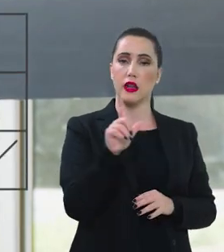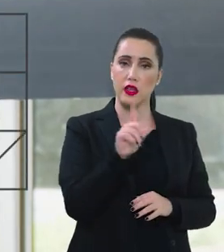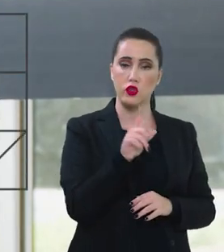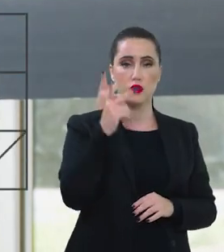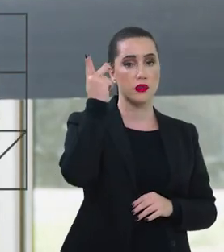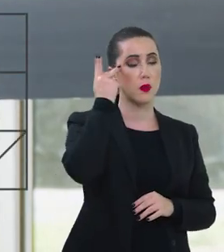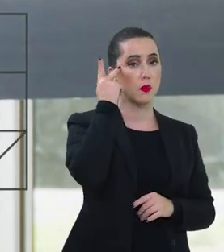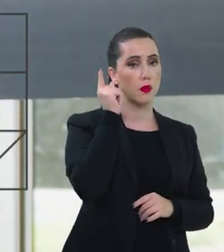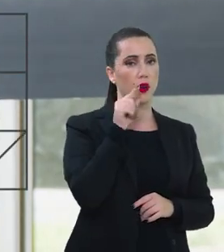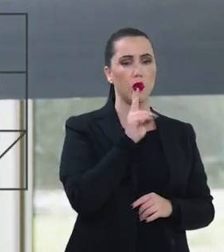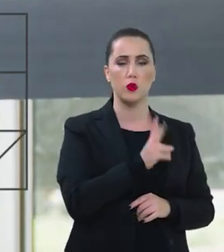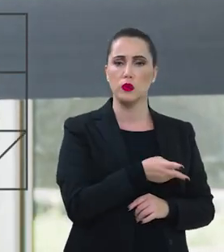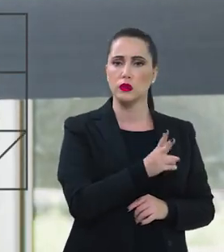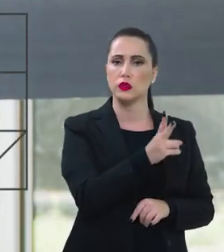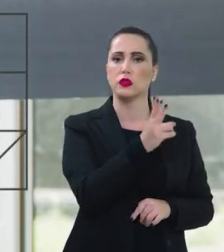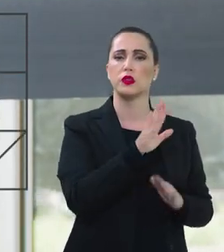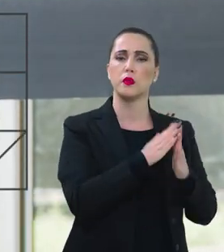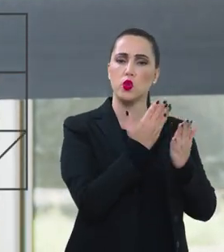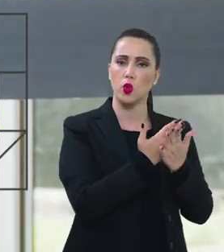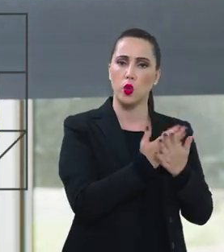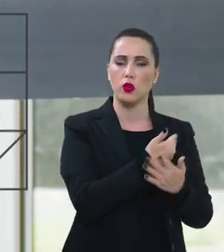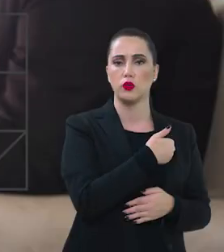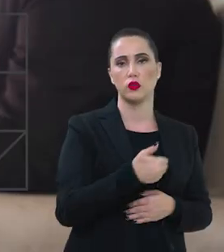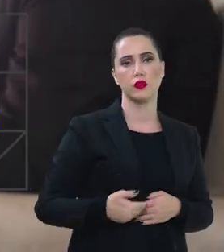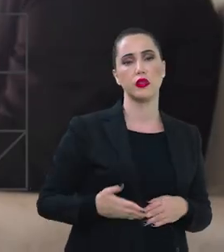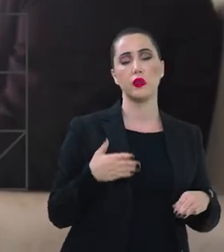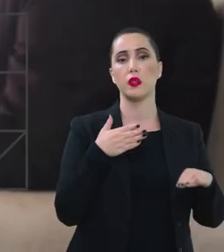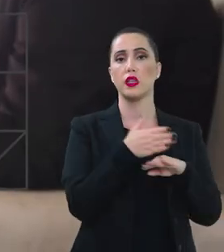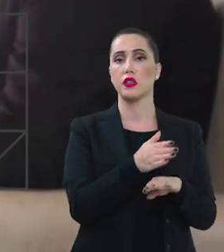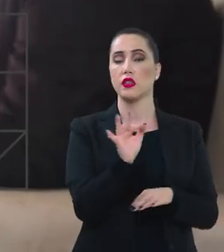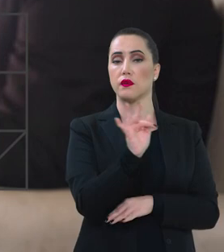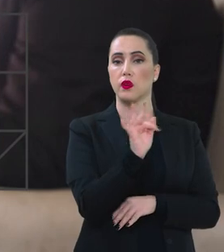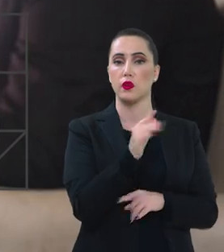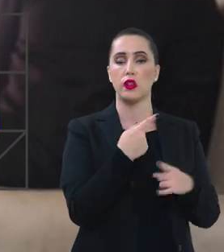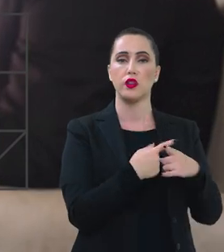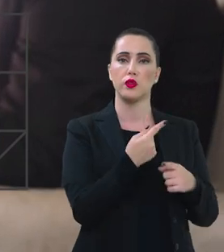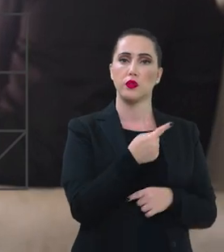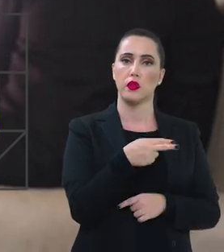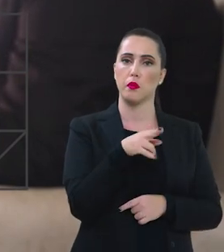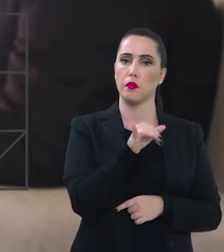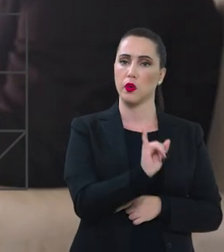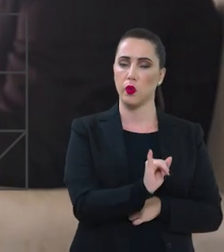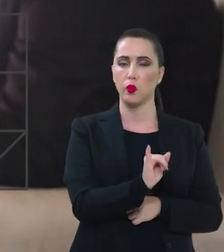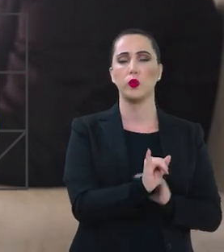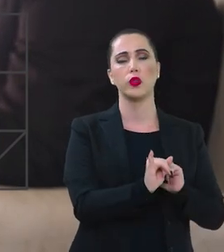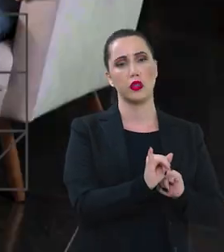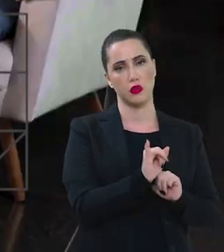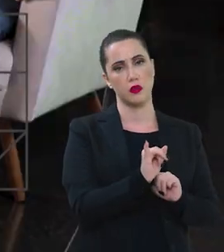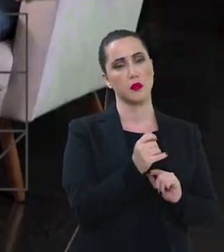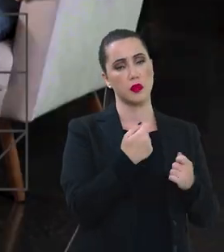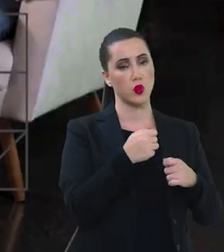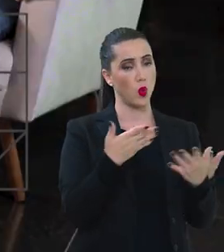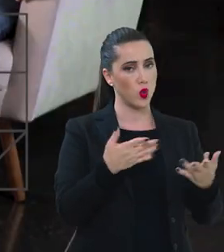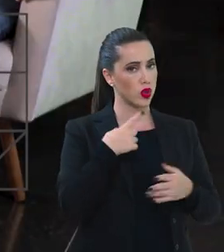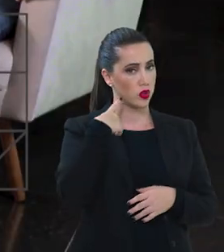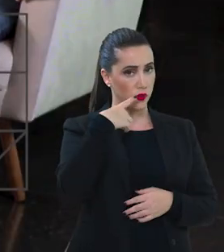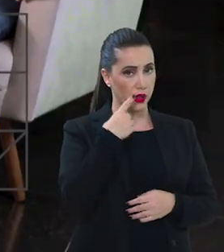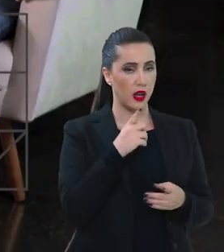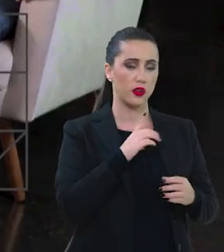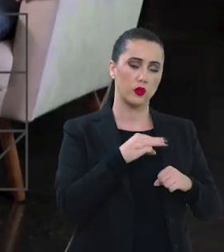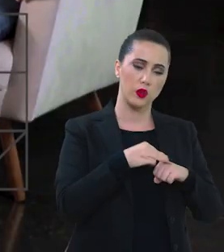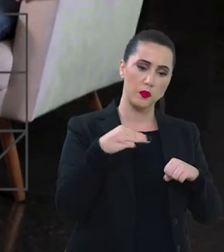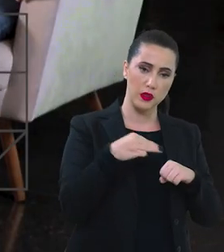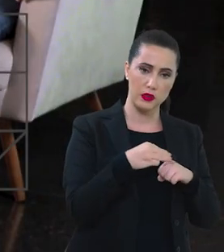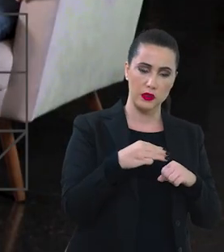Vintena Escola Pública entrei na universidade graças ao ProUni uma bolsa do ProUni sou advogada graças a esse programa tenho